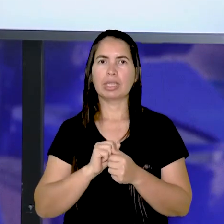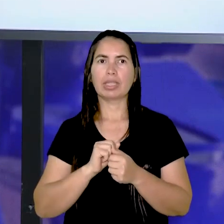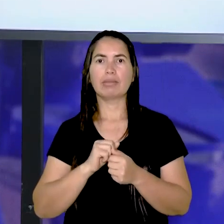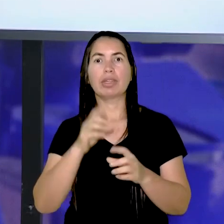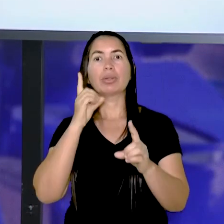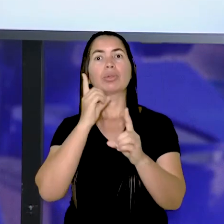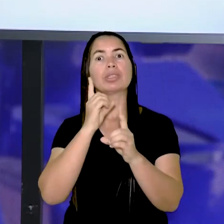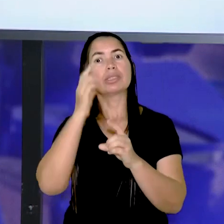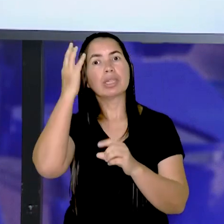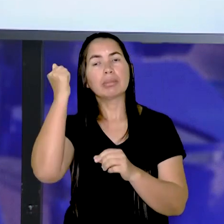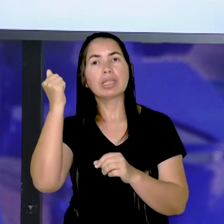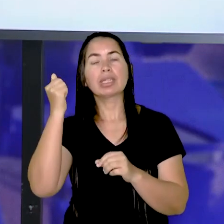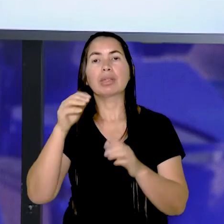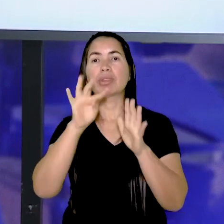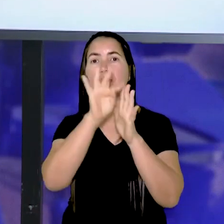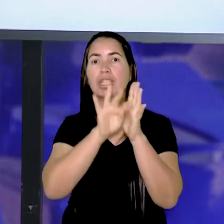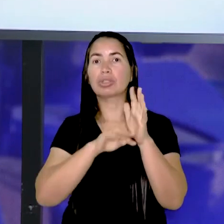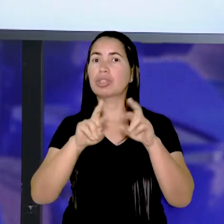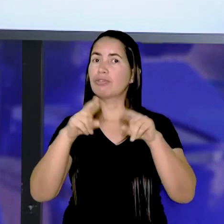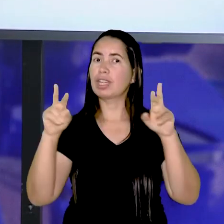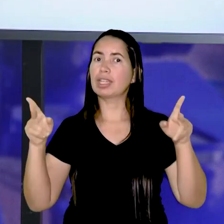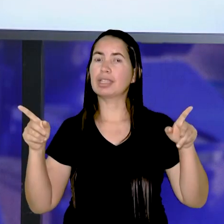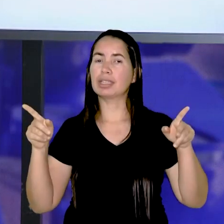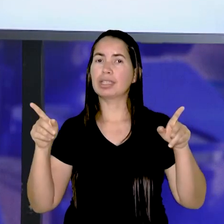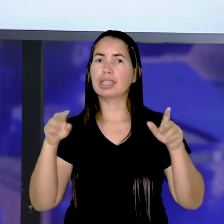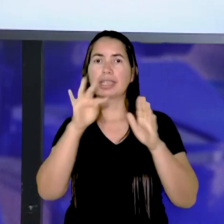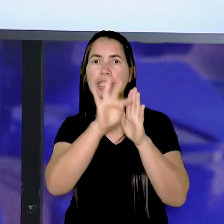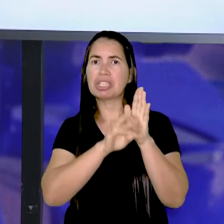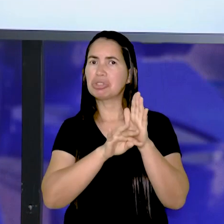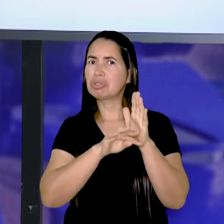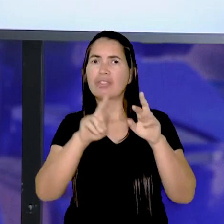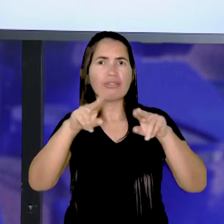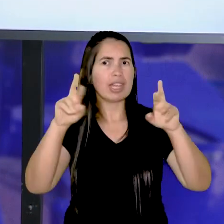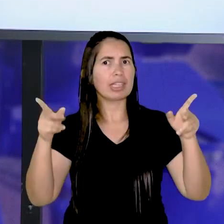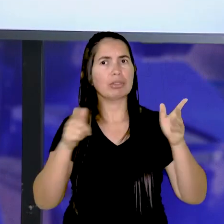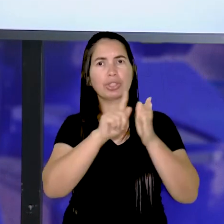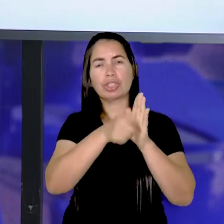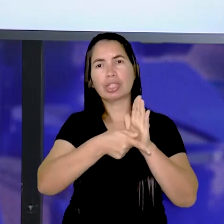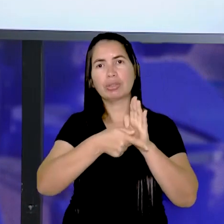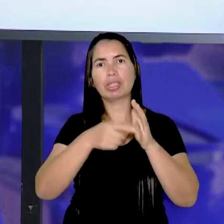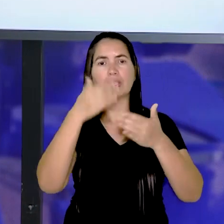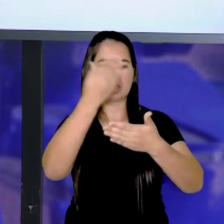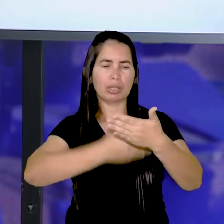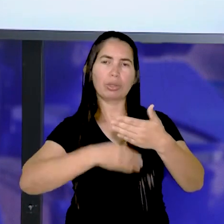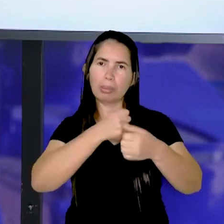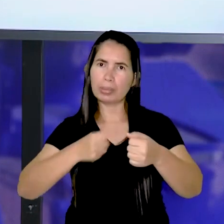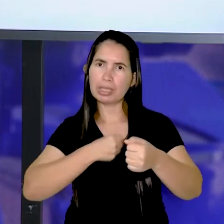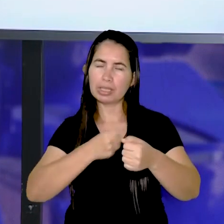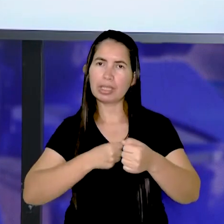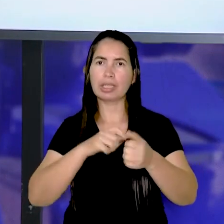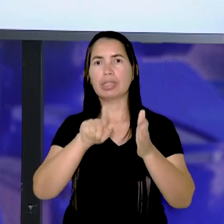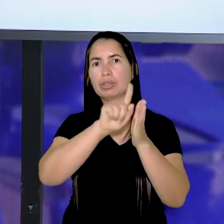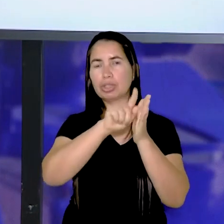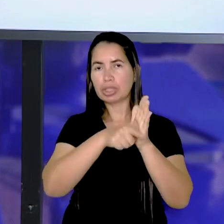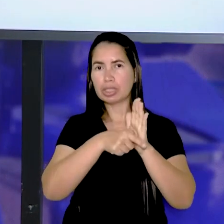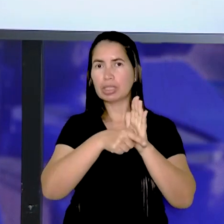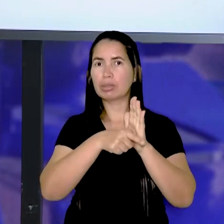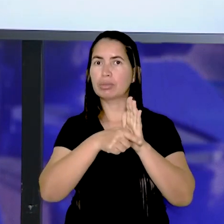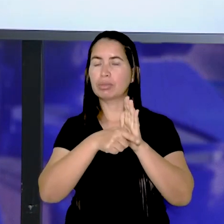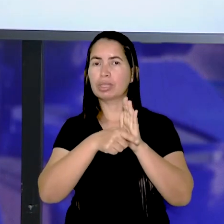texto diferente. Ele é um texto totalmente diferente do gênero de receita, do gênero de